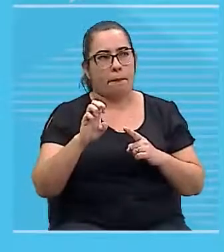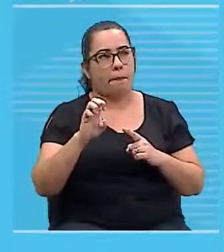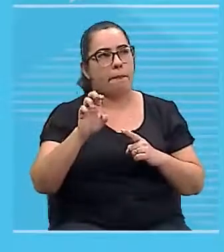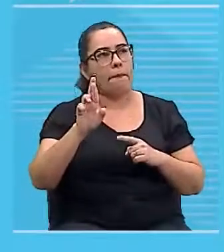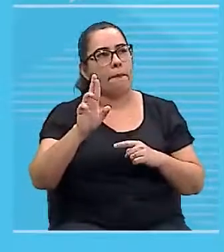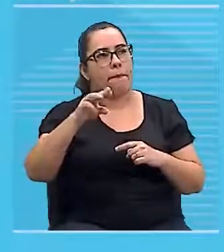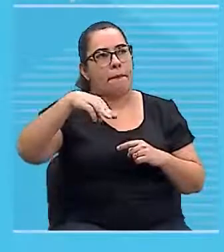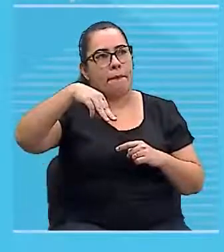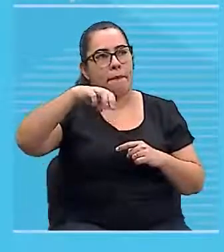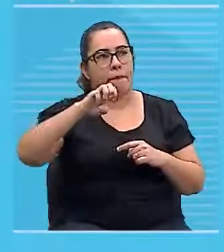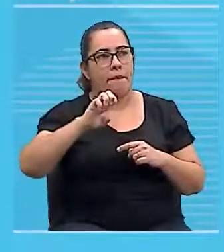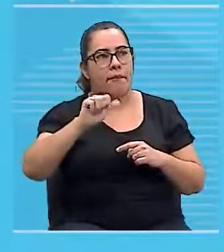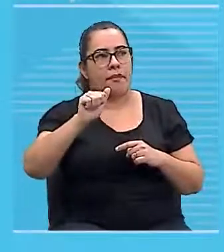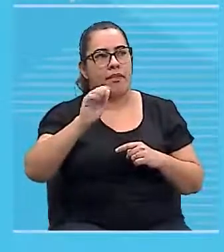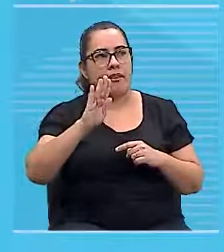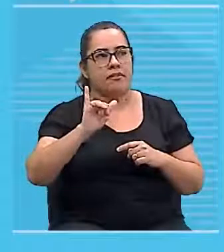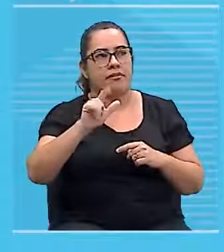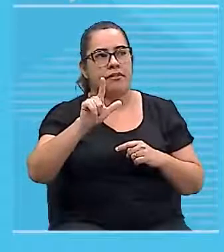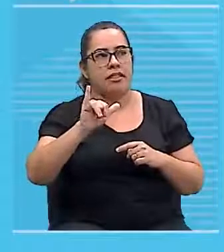é a água,